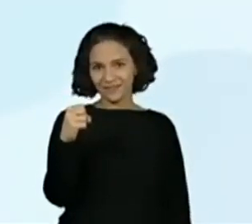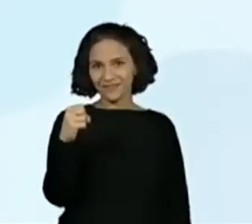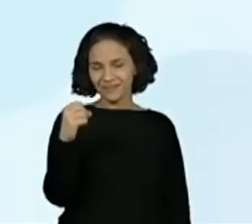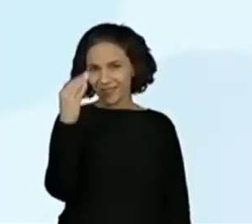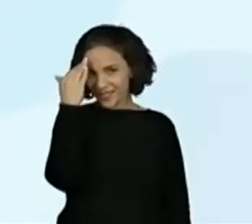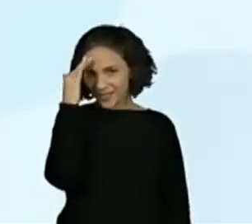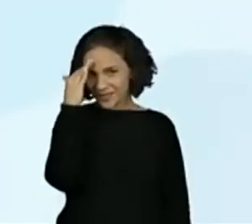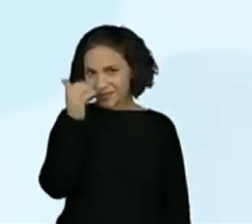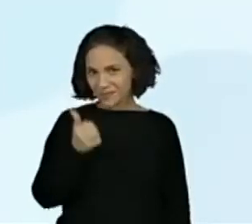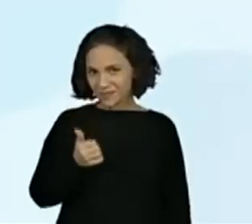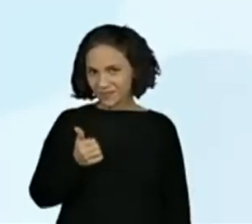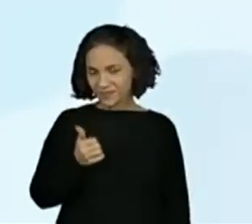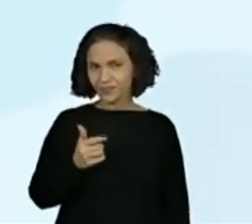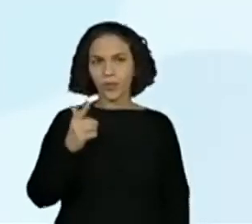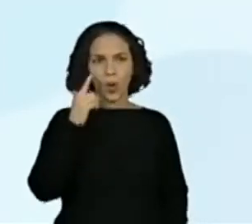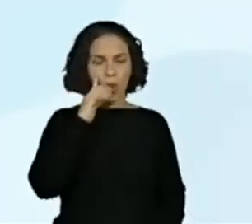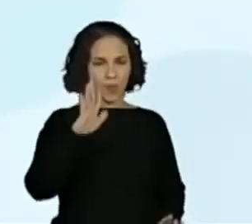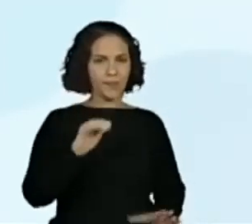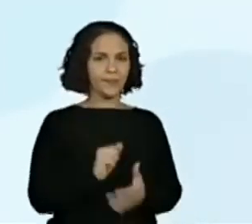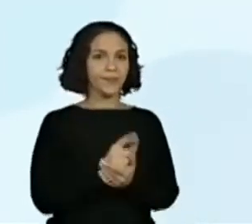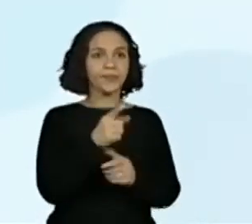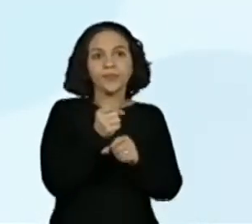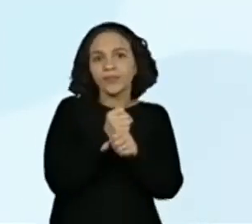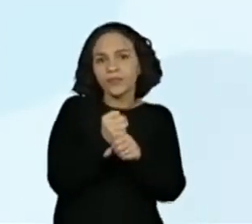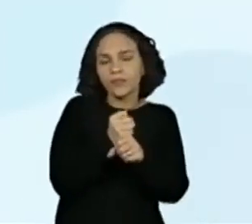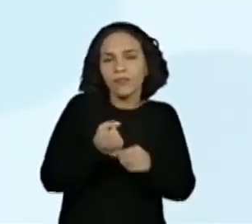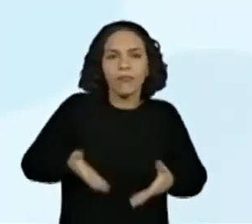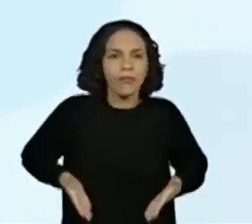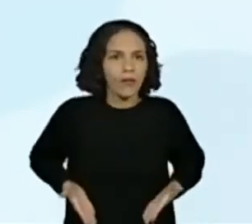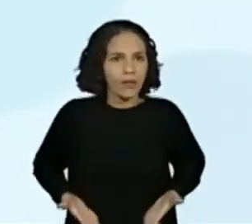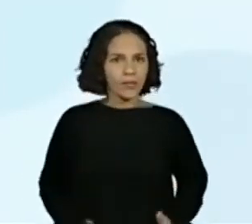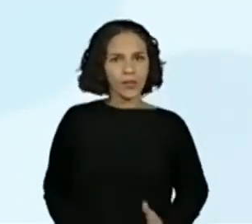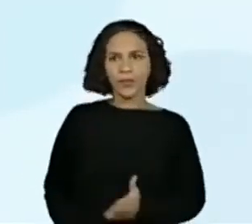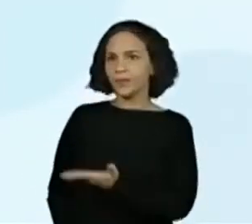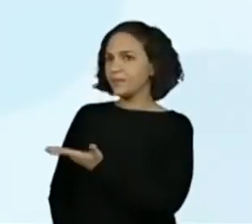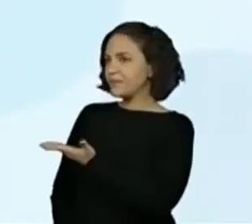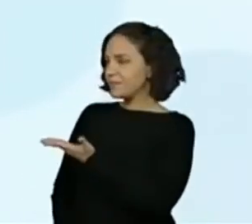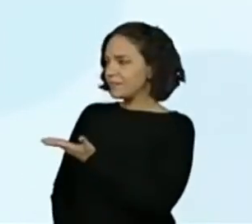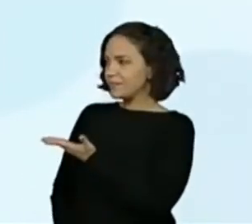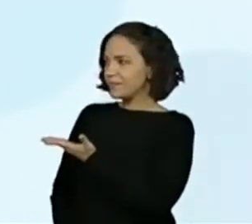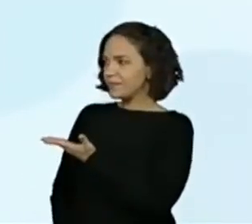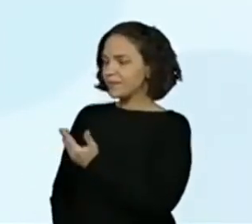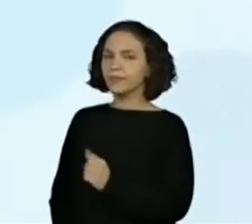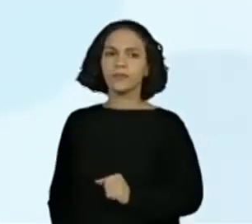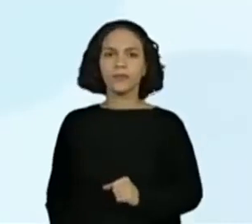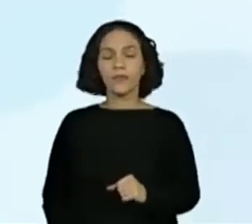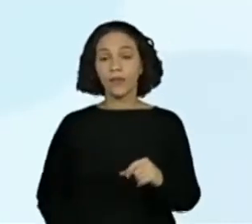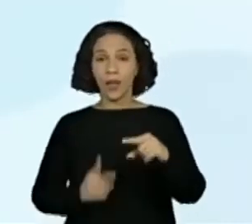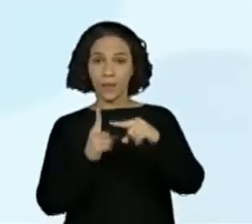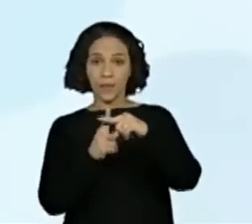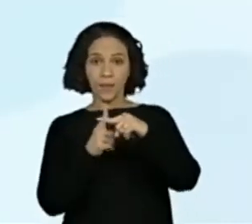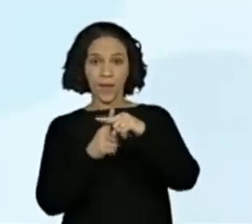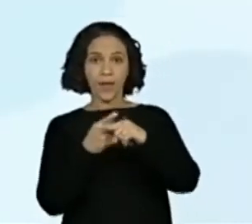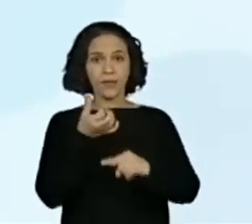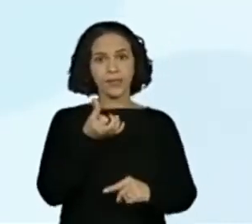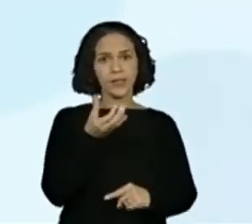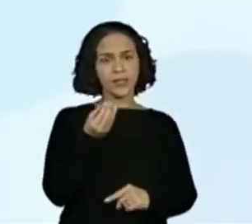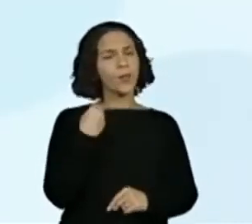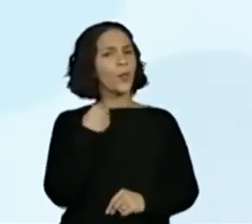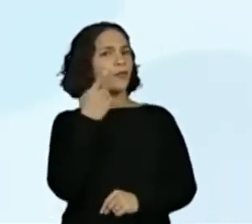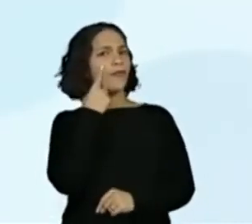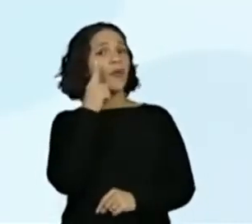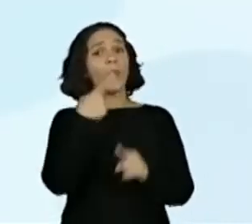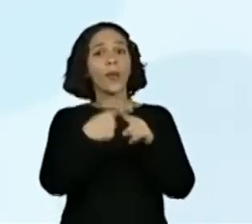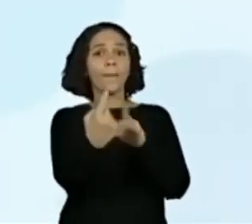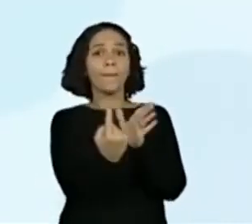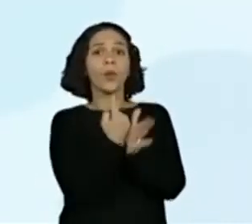só repetir. Vamos lá. Eu peguei o ano de nascimento de Cândido Portinari, somei a 60, que era a